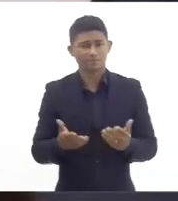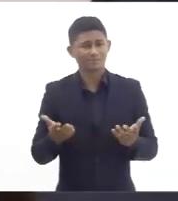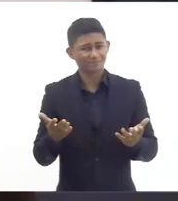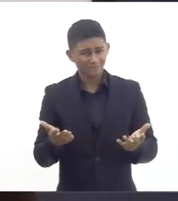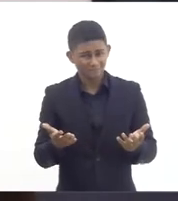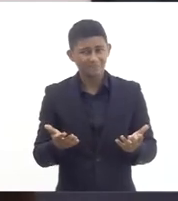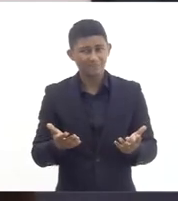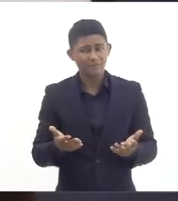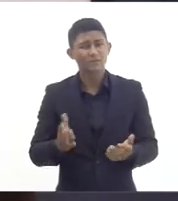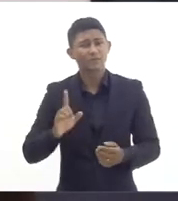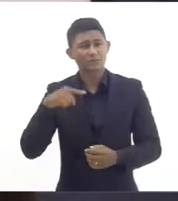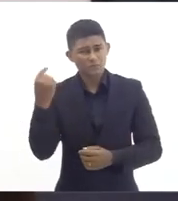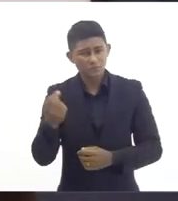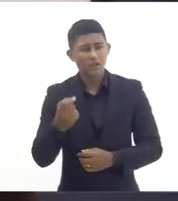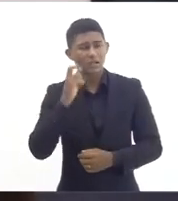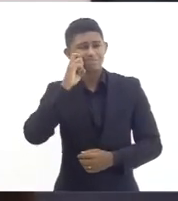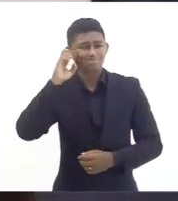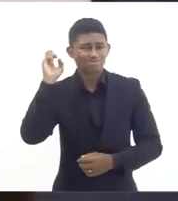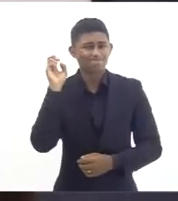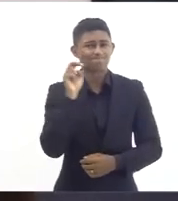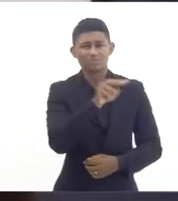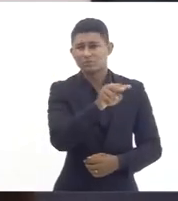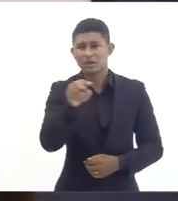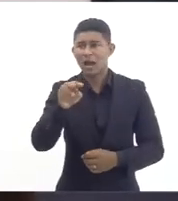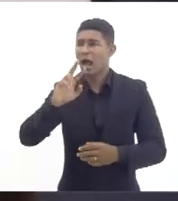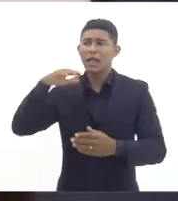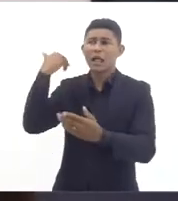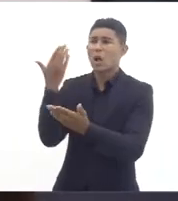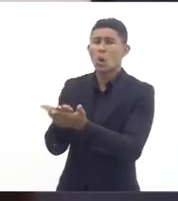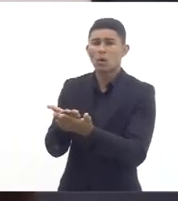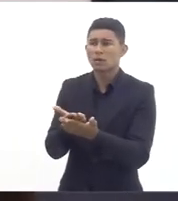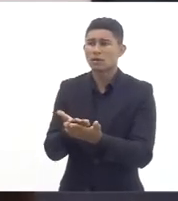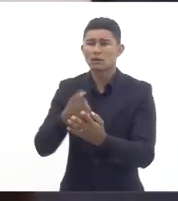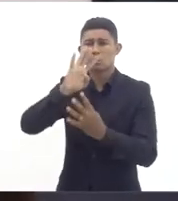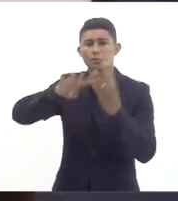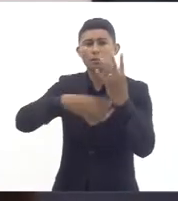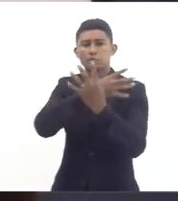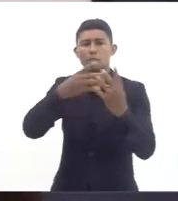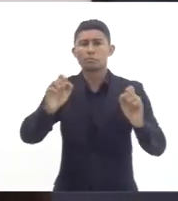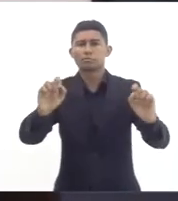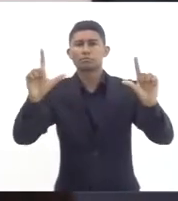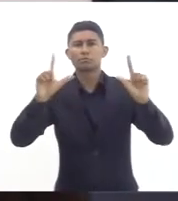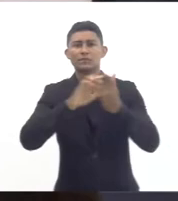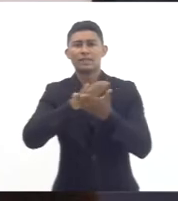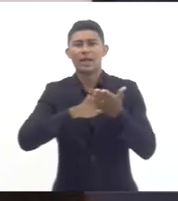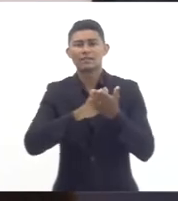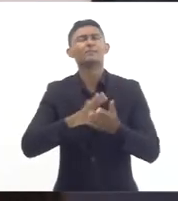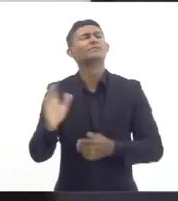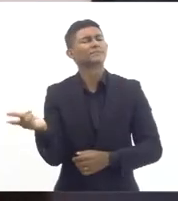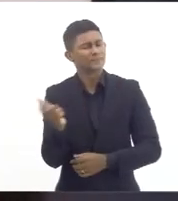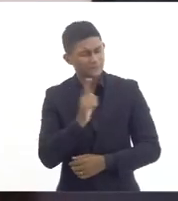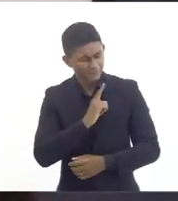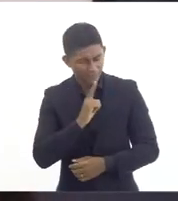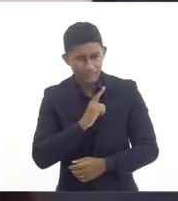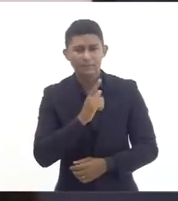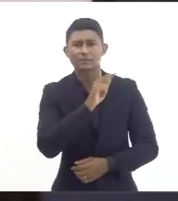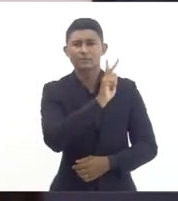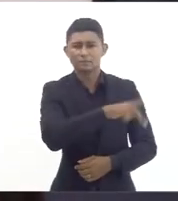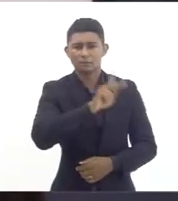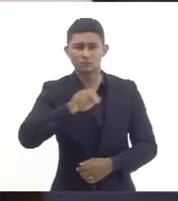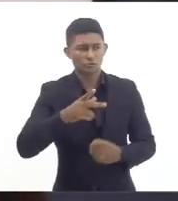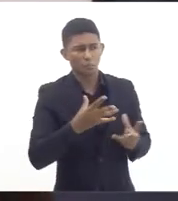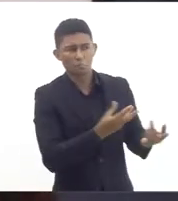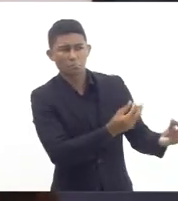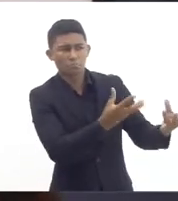o índice que a gente não viu aqui ser apresentado até o momento mas exonerações na rede os profissionais estão